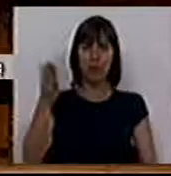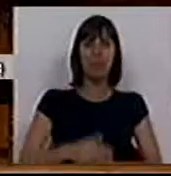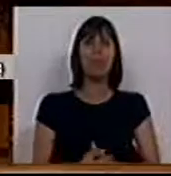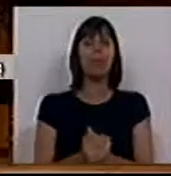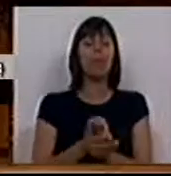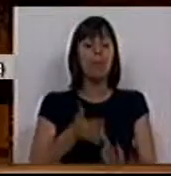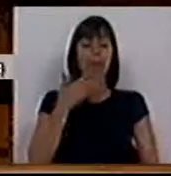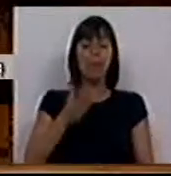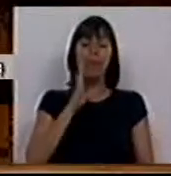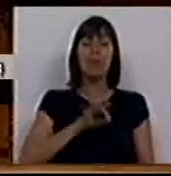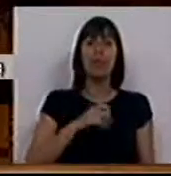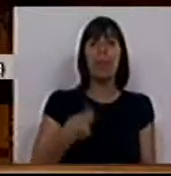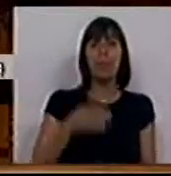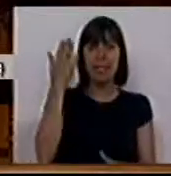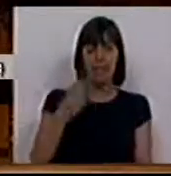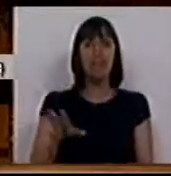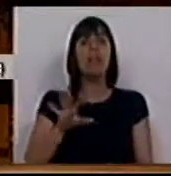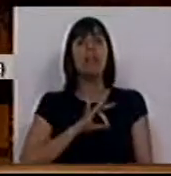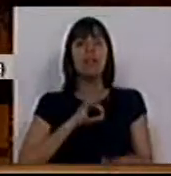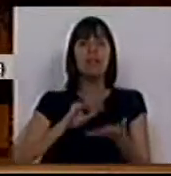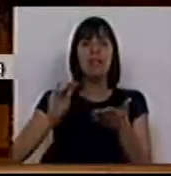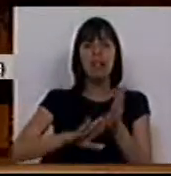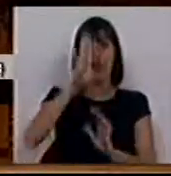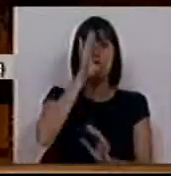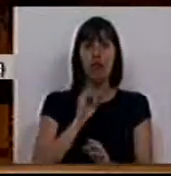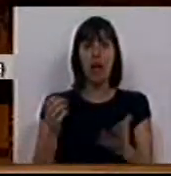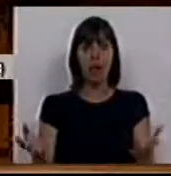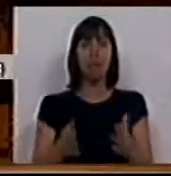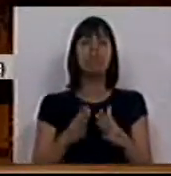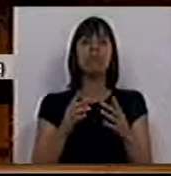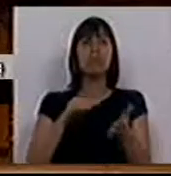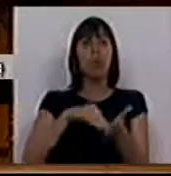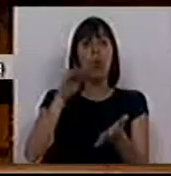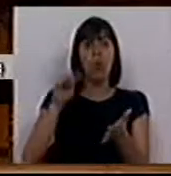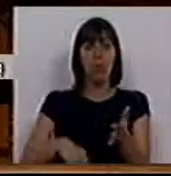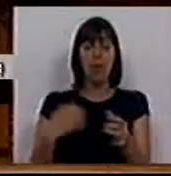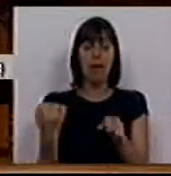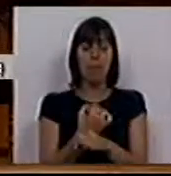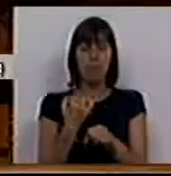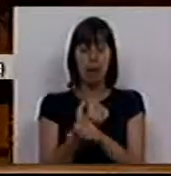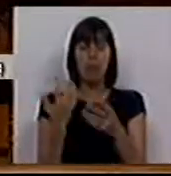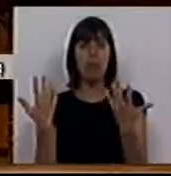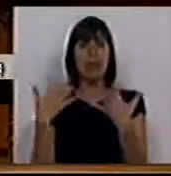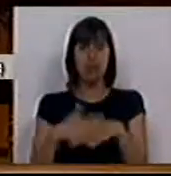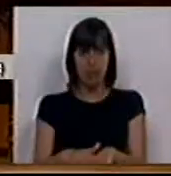Muito obrigada Sr. Presidente, Sra. Secretaria de Estado, Contratos, Emprego e Inserção.